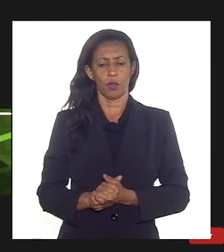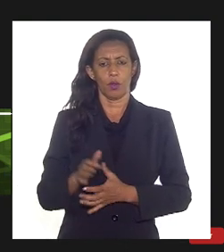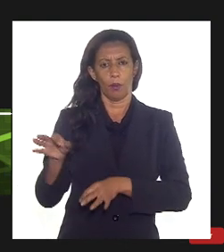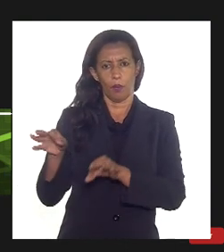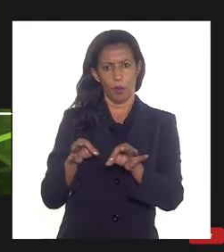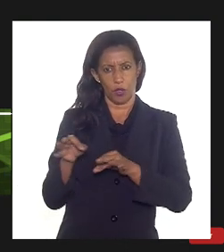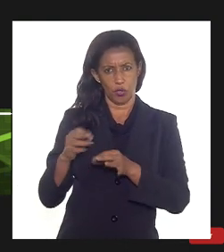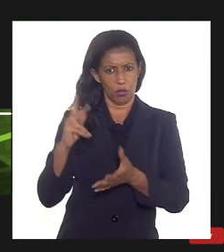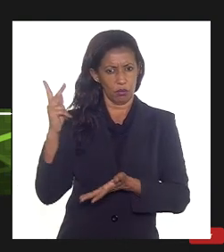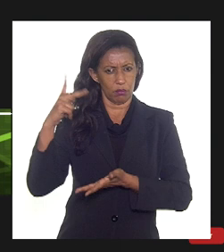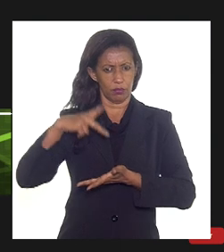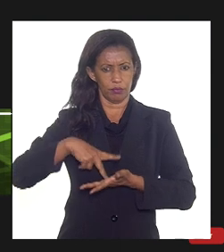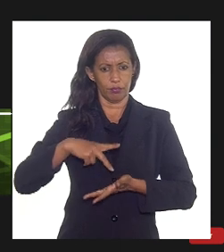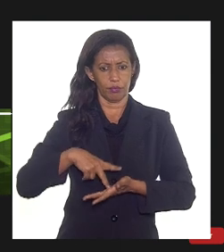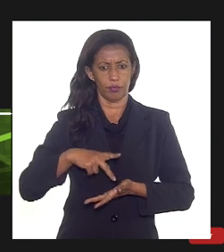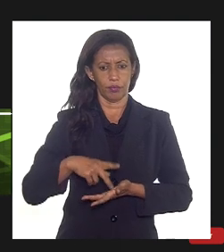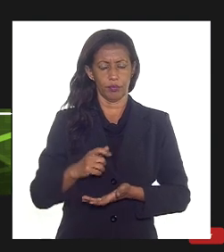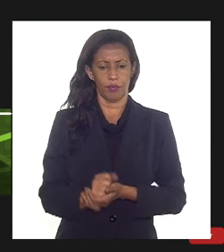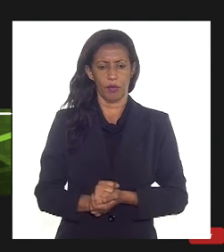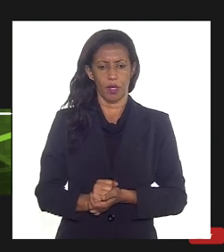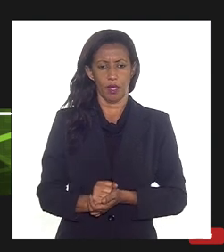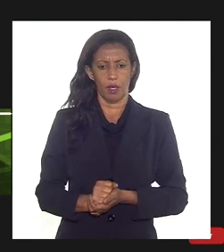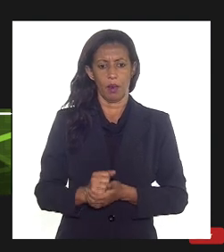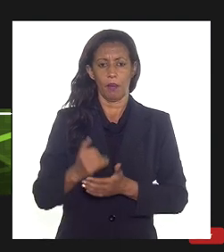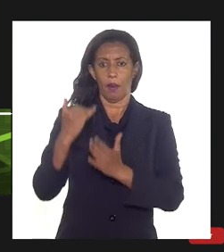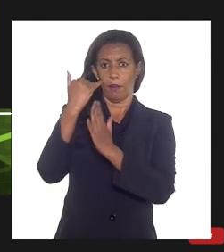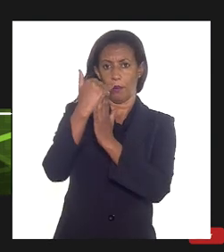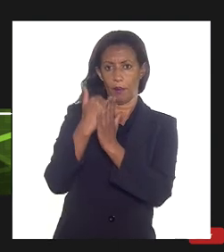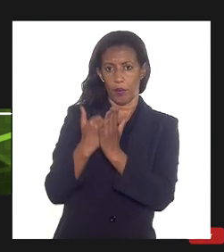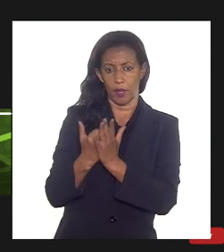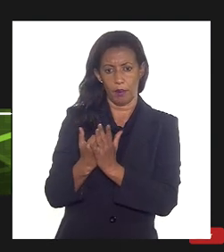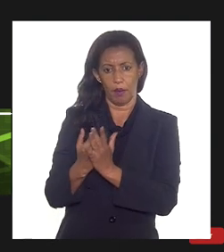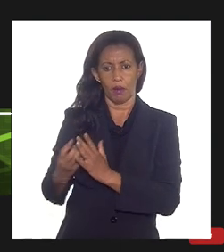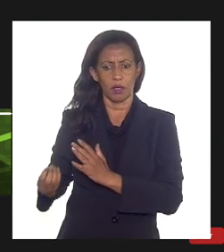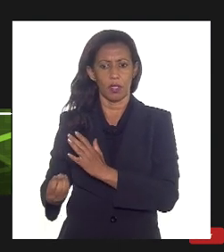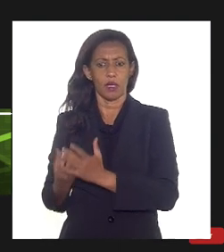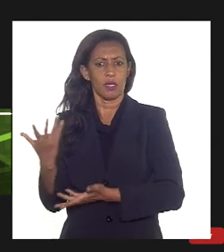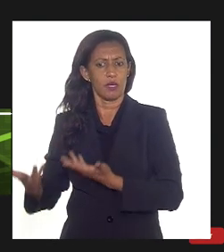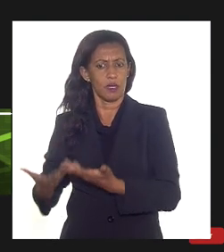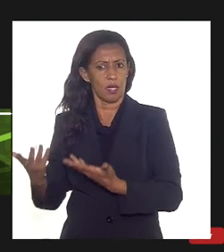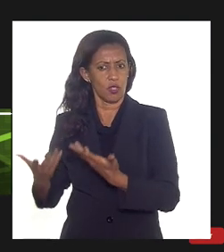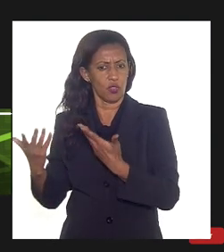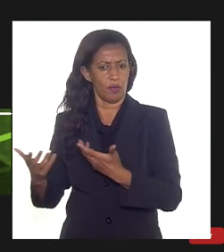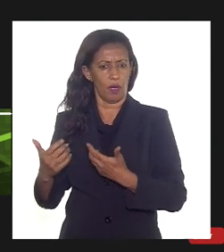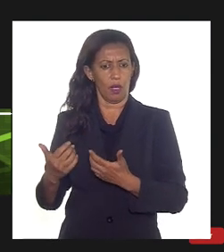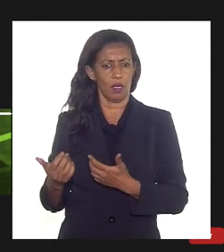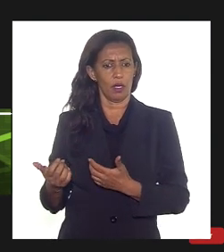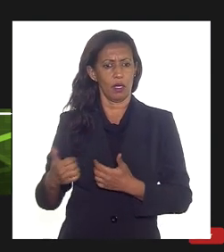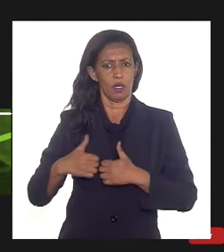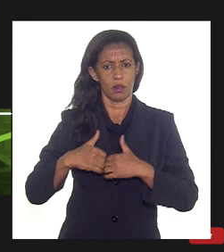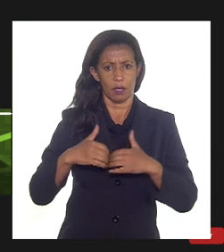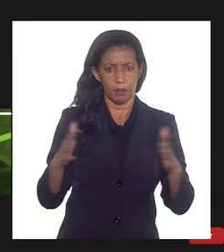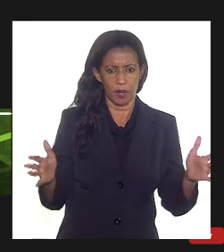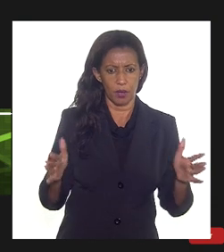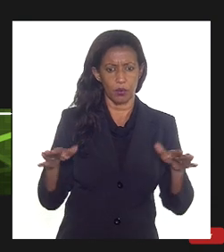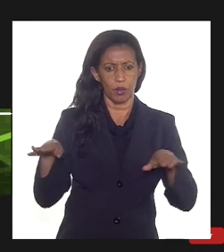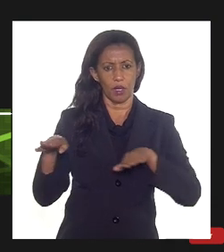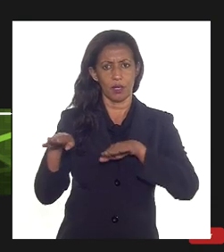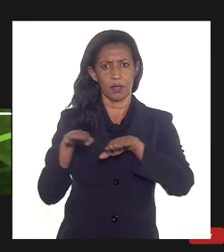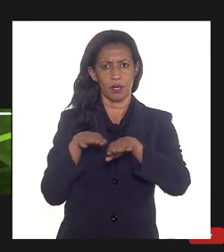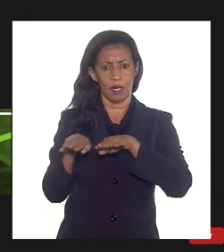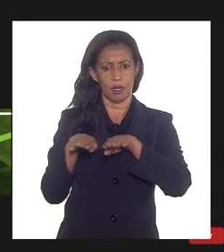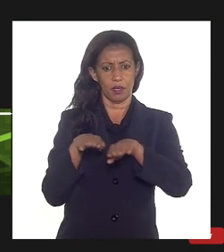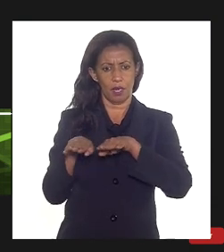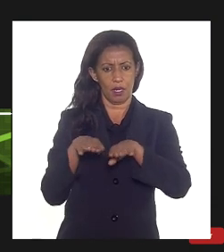para poder de maneira programada incentivar aqui esse processo de abertura de maneira alinhada com a sua